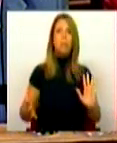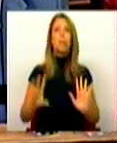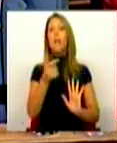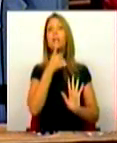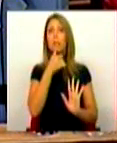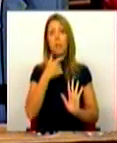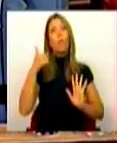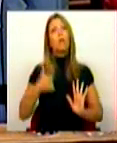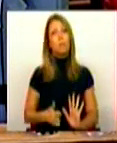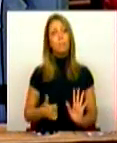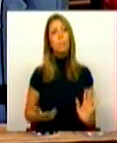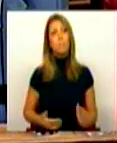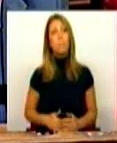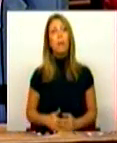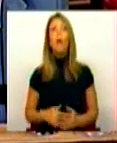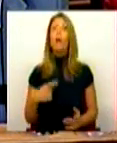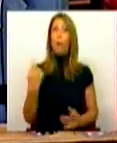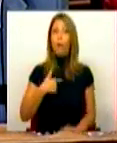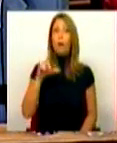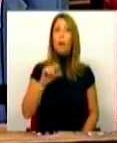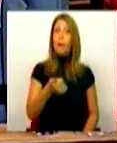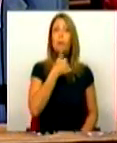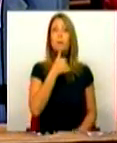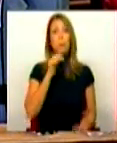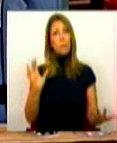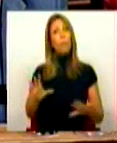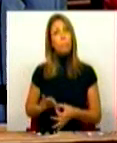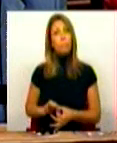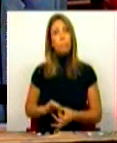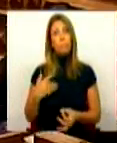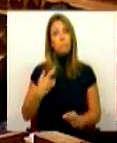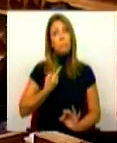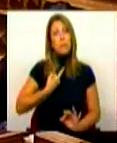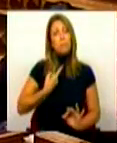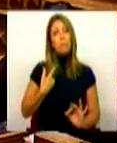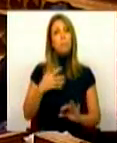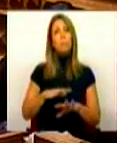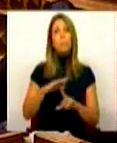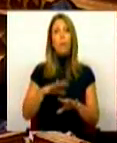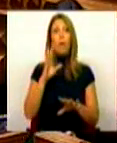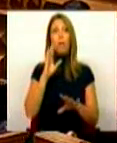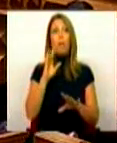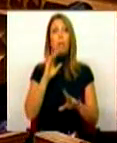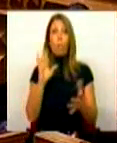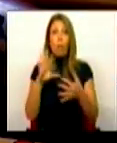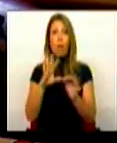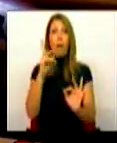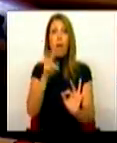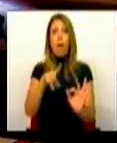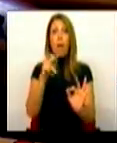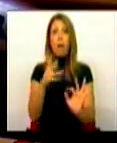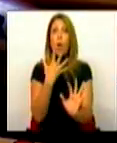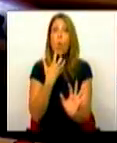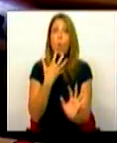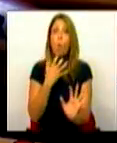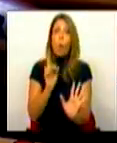e também tomaremos a decisão devida em função da forma como a ANA cumprir escrupulosamente todas